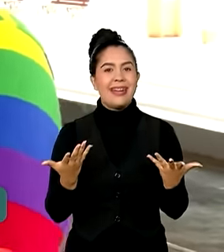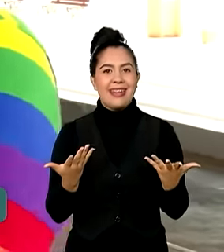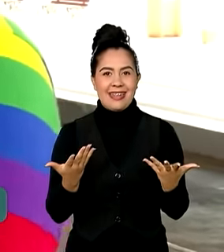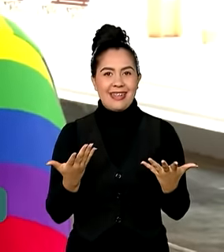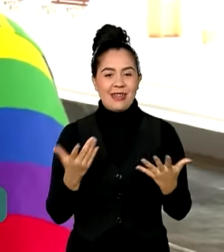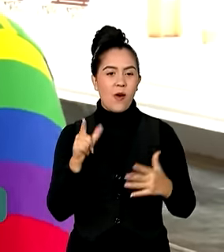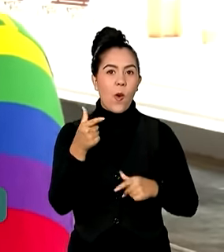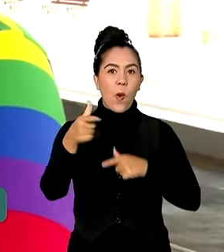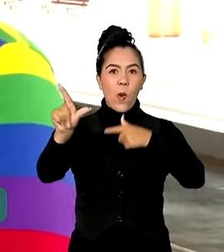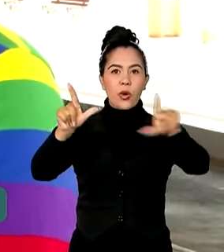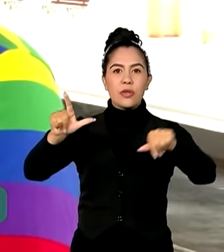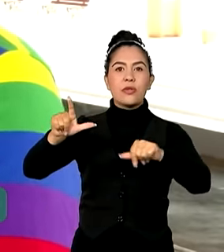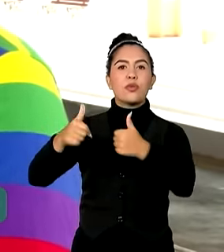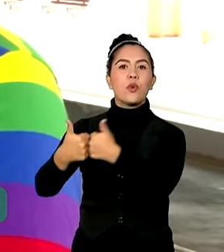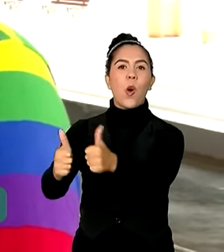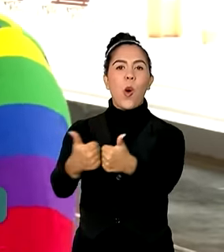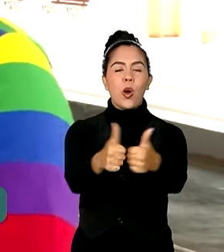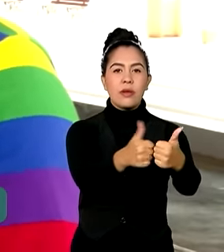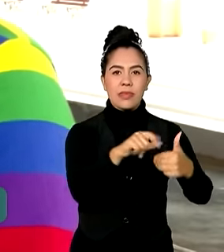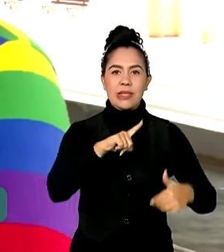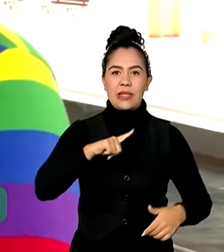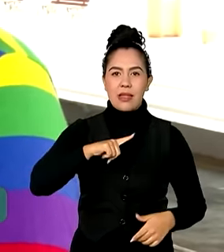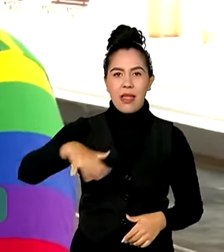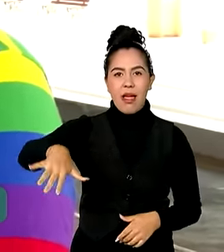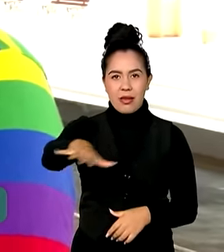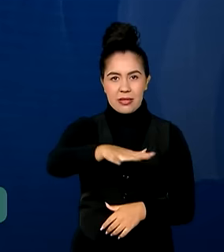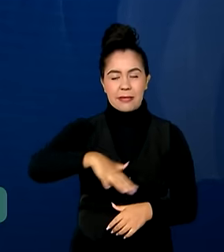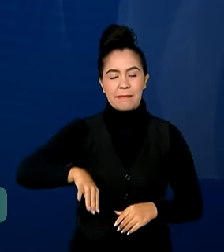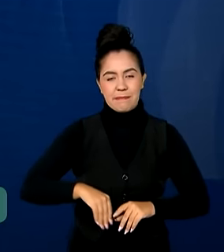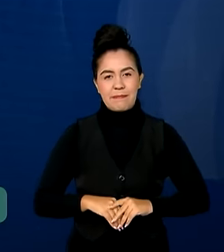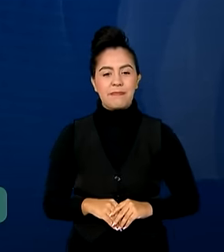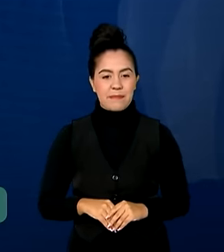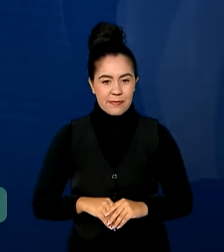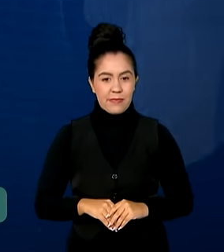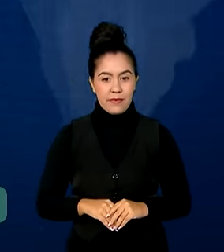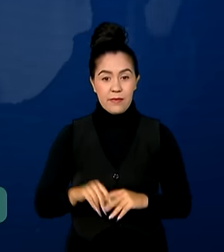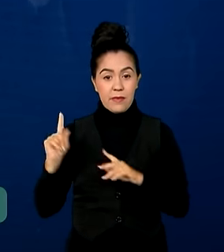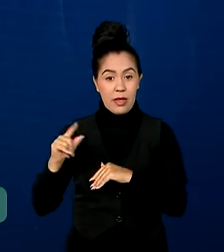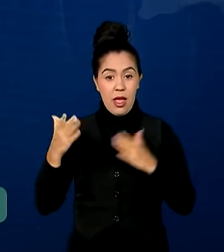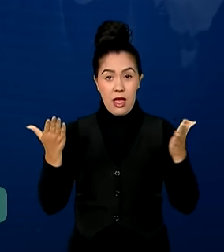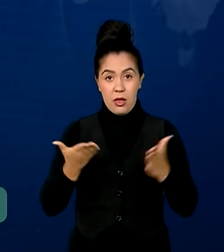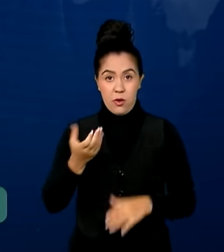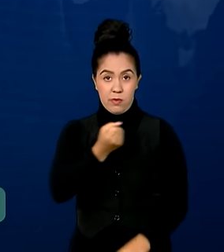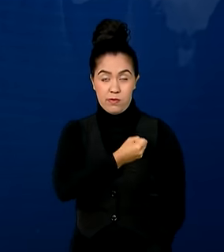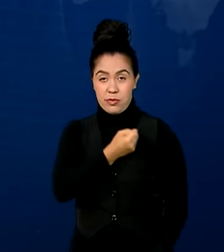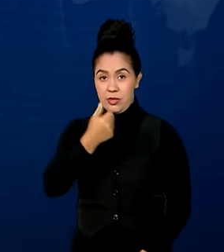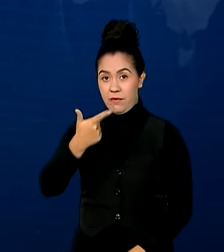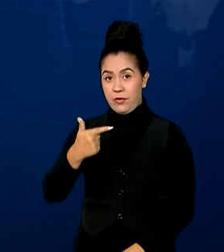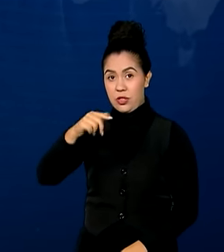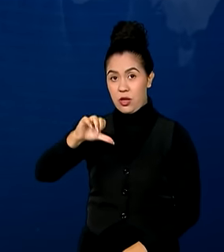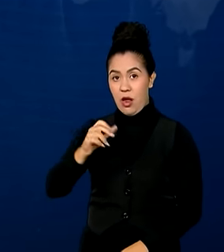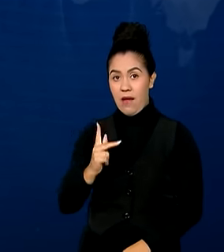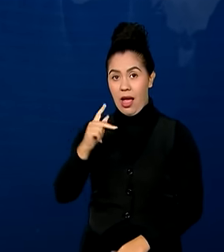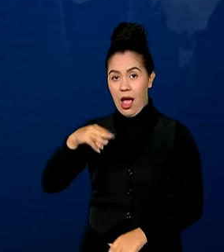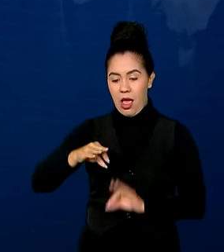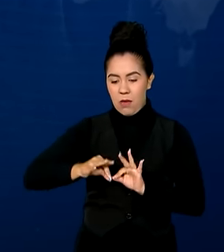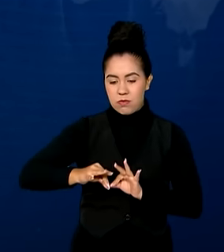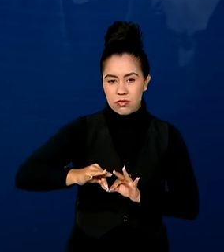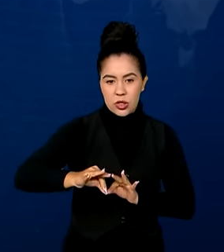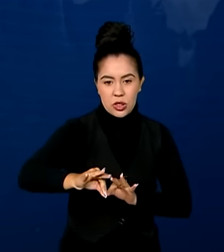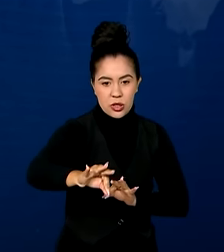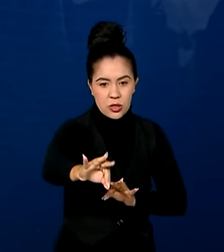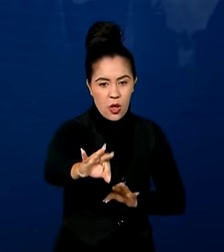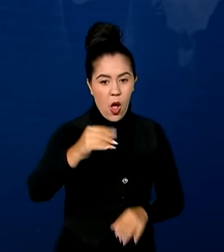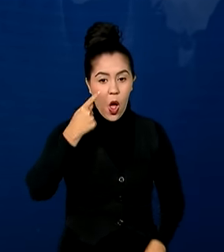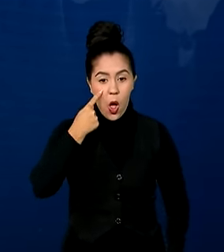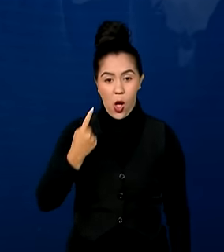comparar com os outros ônibus que rodam nas outras linhas convencionais. Com um corredor de 29 quilômetros, o BRT Norte-Sul